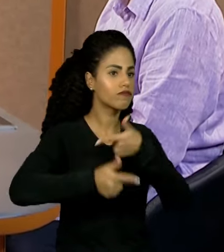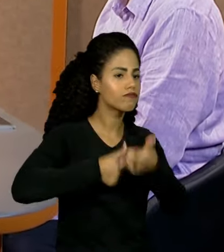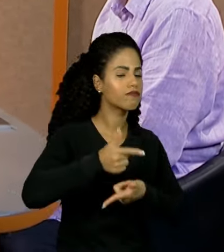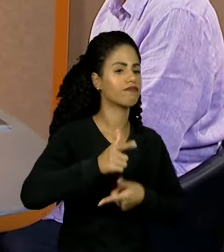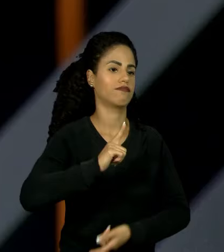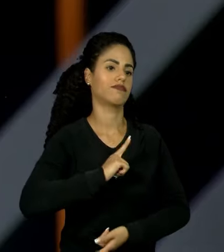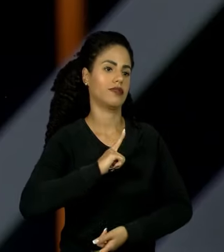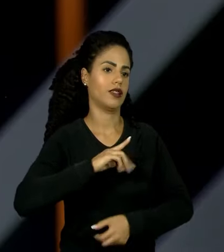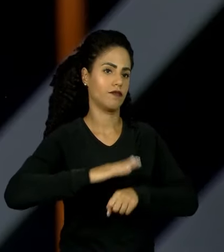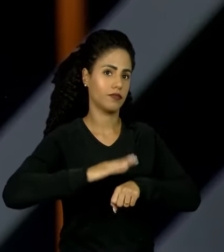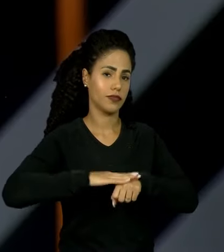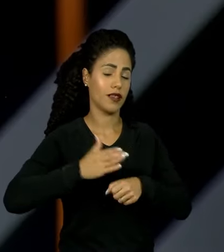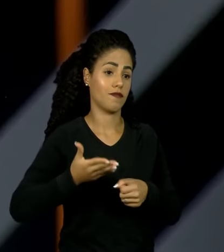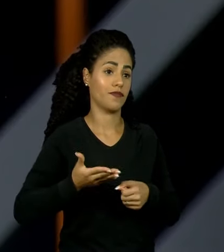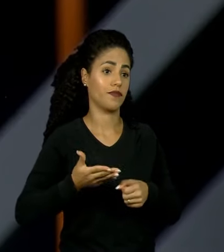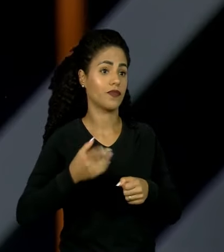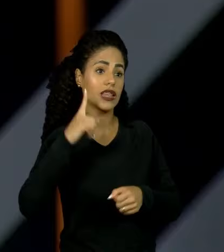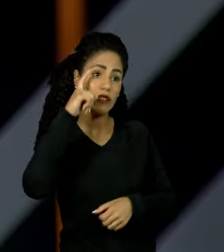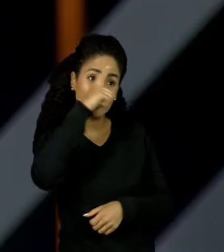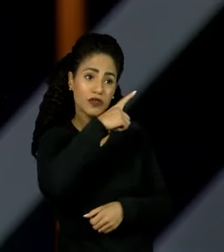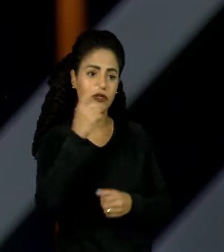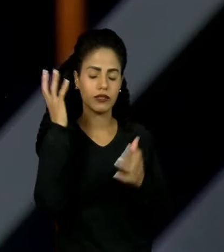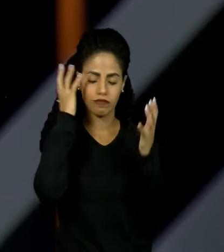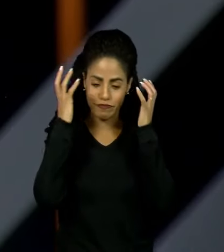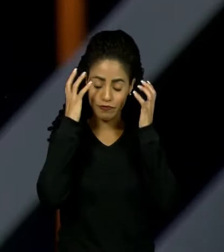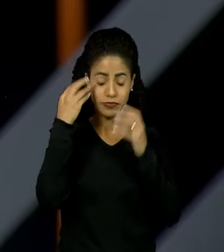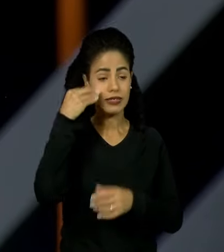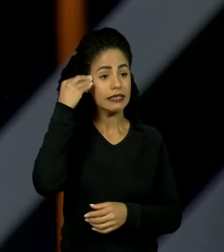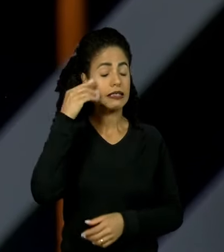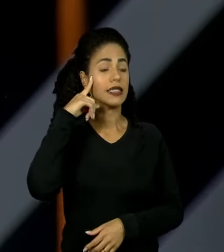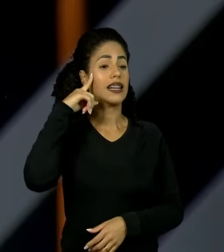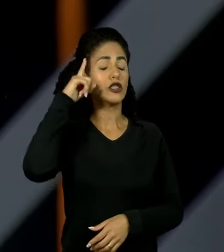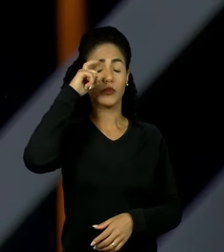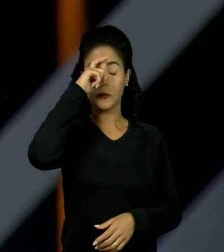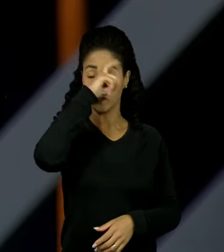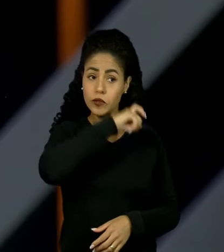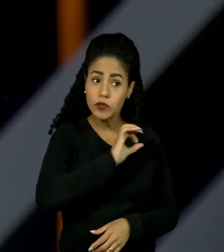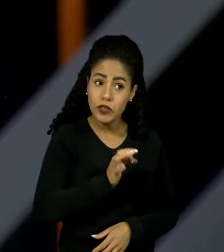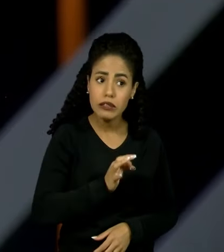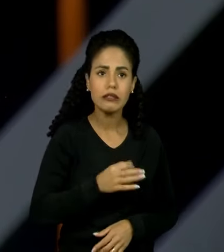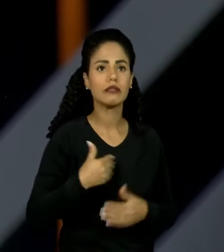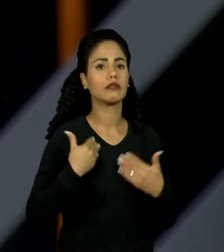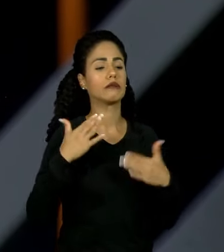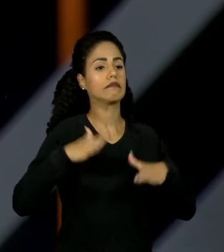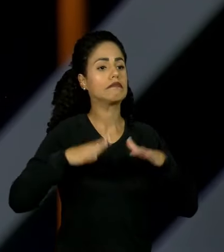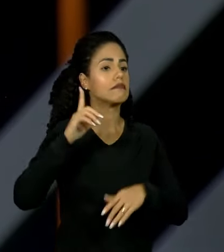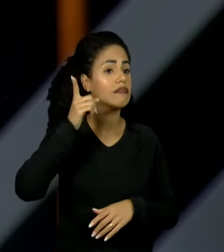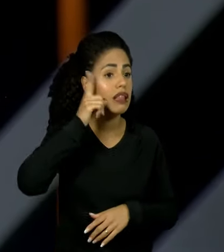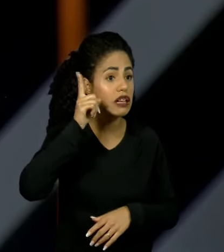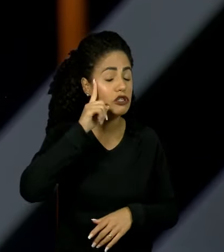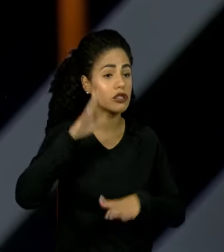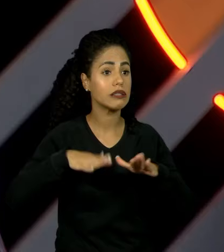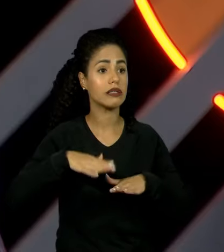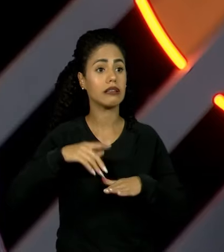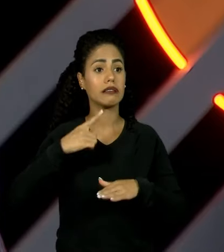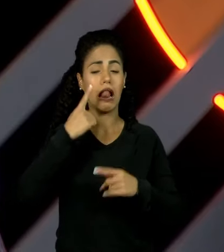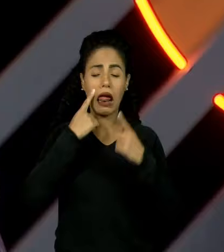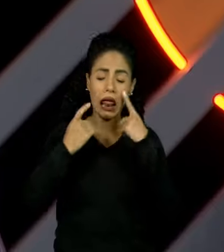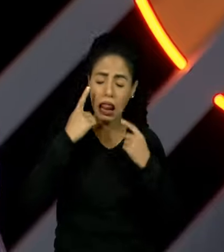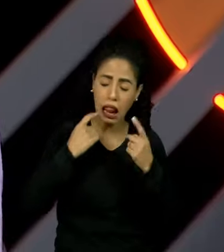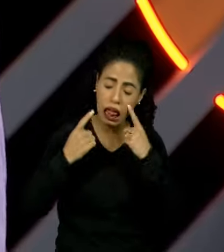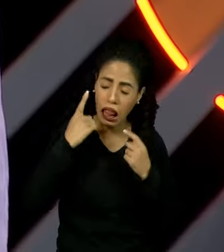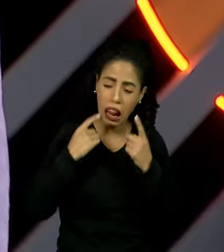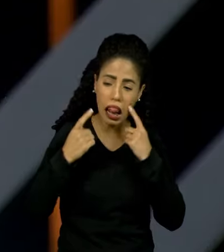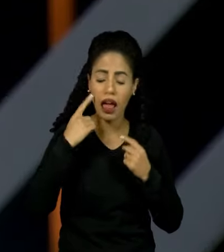que a gente tem pra fazer, né? É difícil, tem um custo psicológico muito alto, inegavelmente. Tem dias que você tem à tarde vontade de chorar umas 10